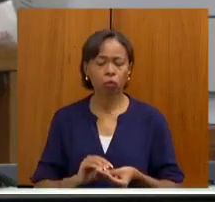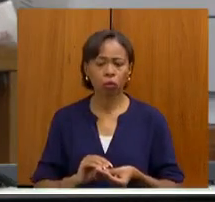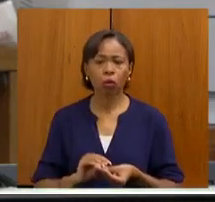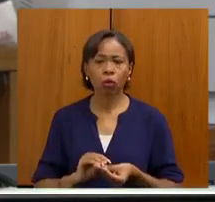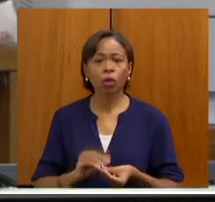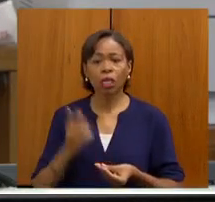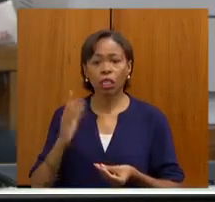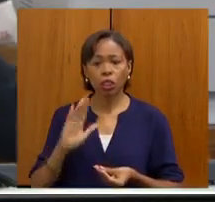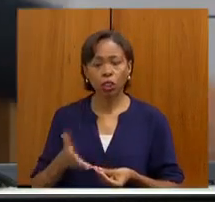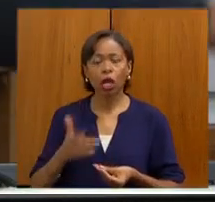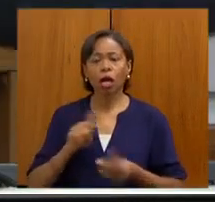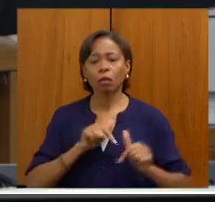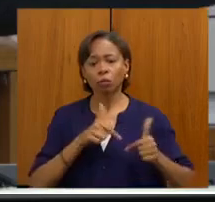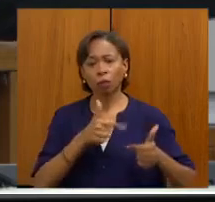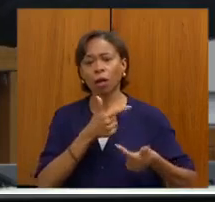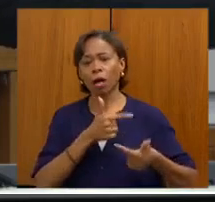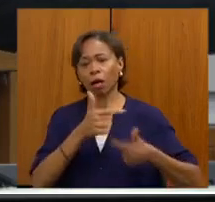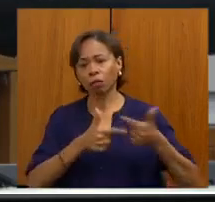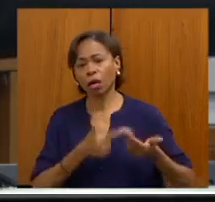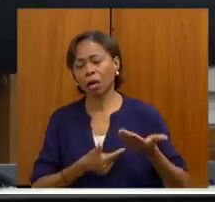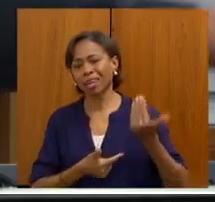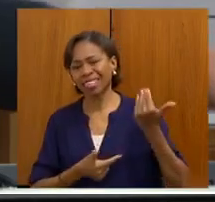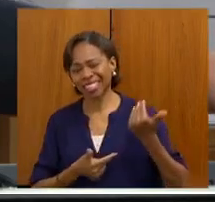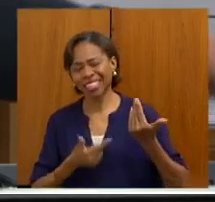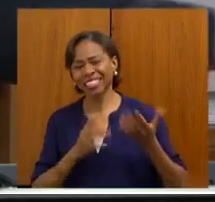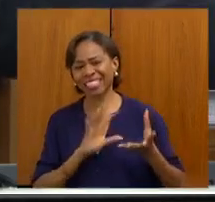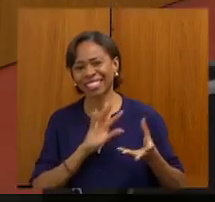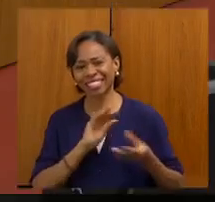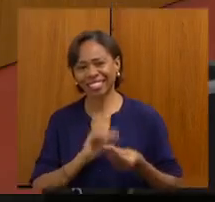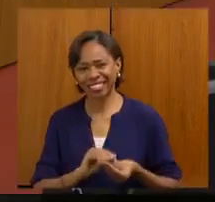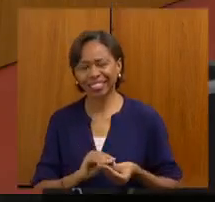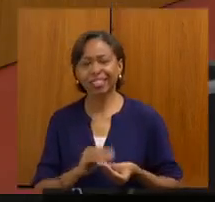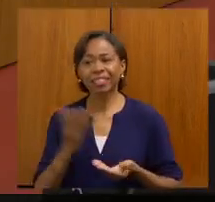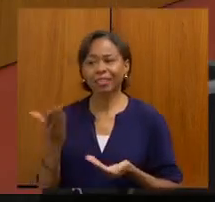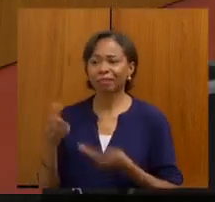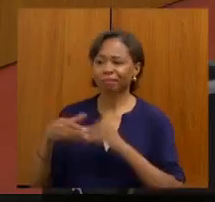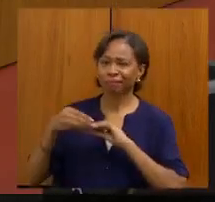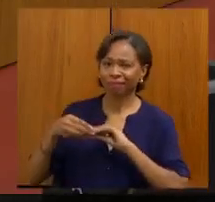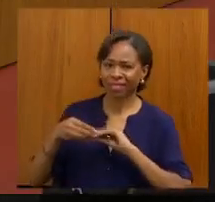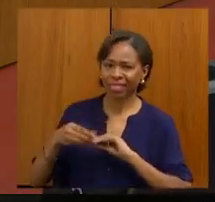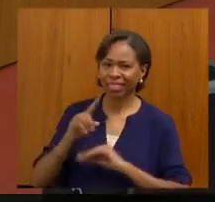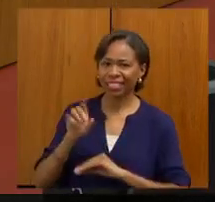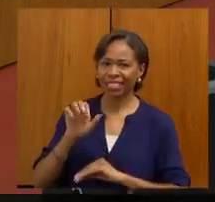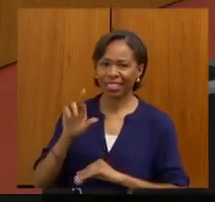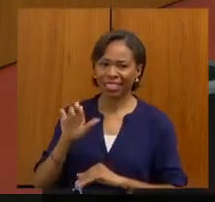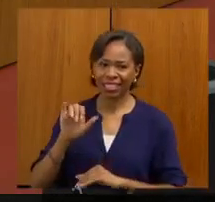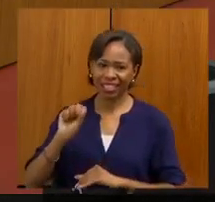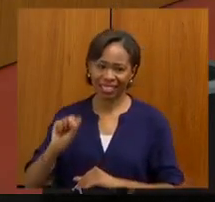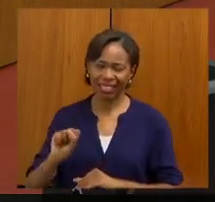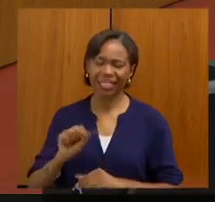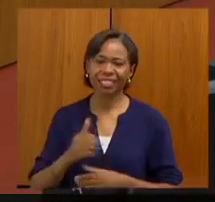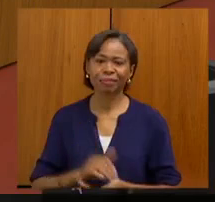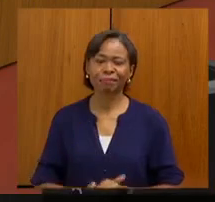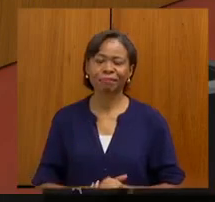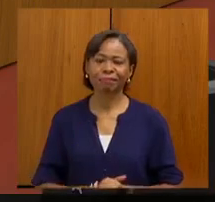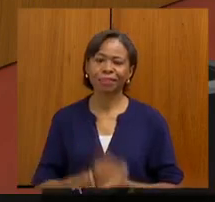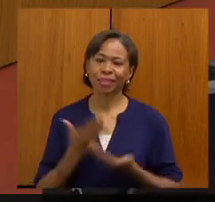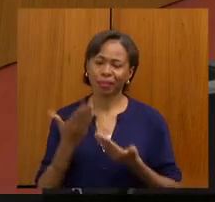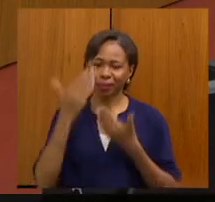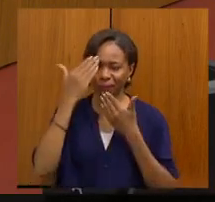fez. E aproveitar e cumprimentar o meu querido deputado Zé Reis aqui, que está ao meu lado. Presidente, obrigado. É isso que eu tinha para apresentar.